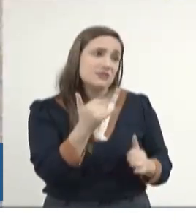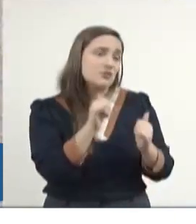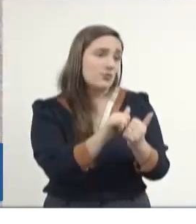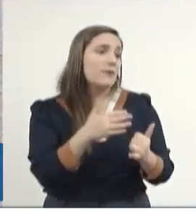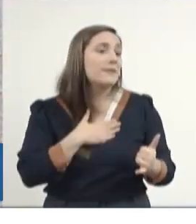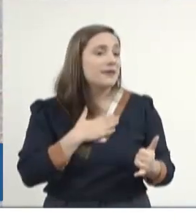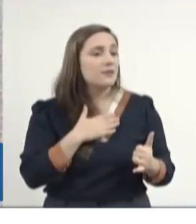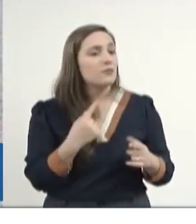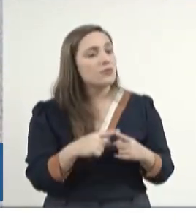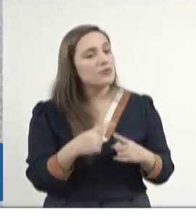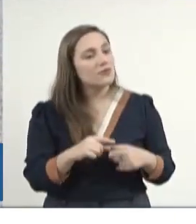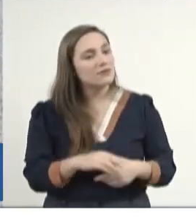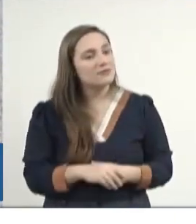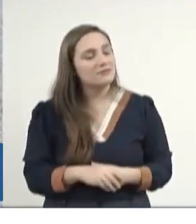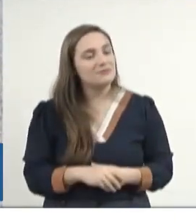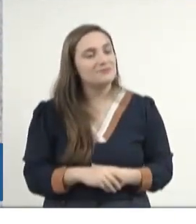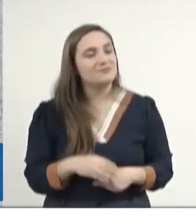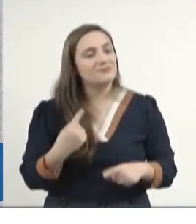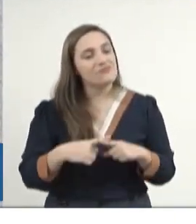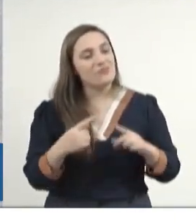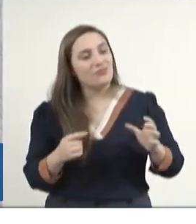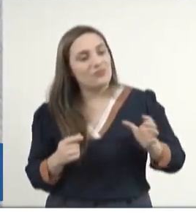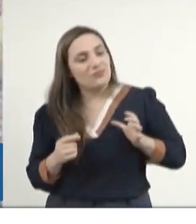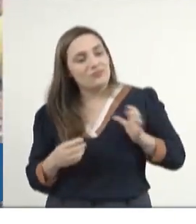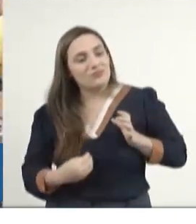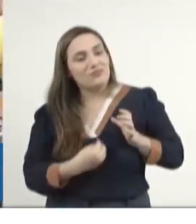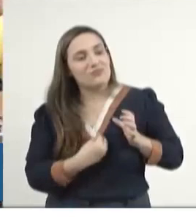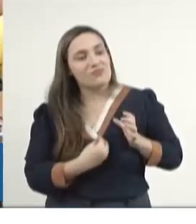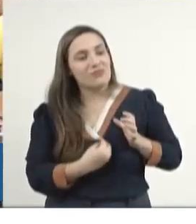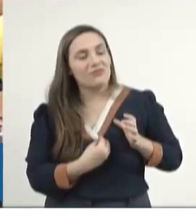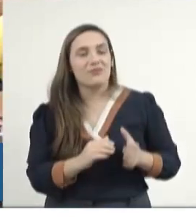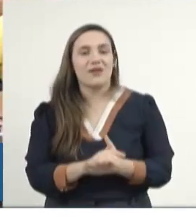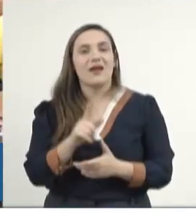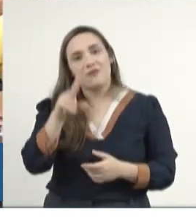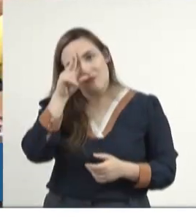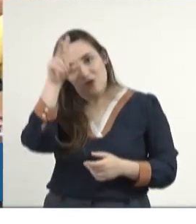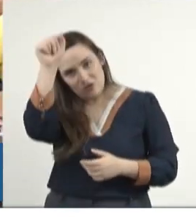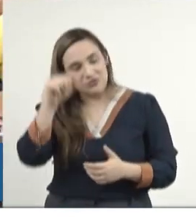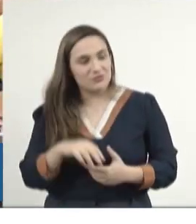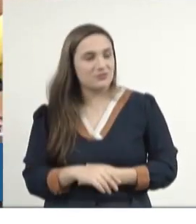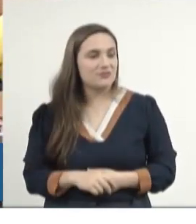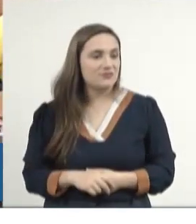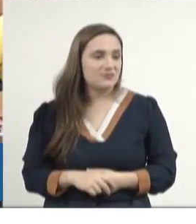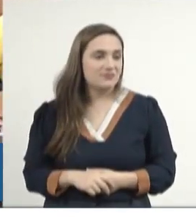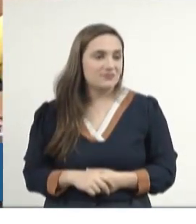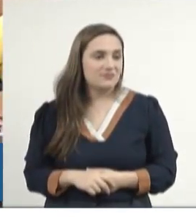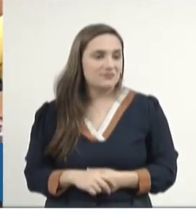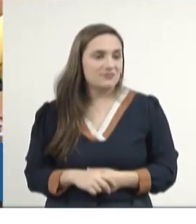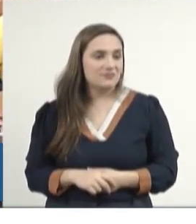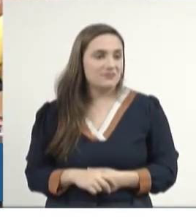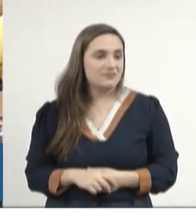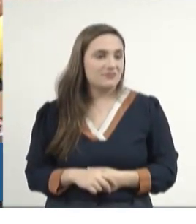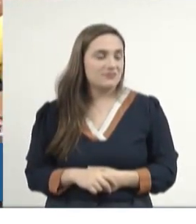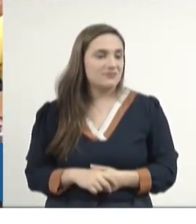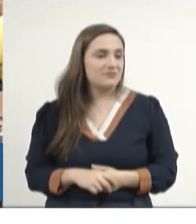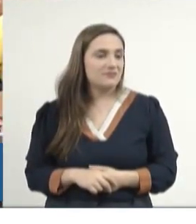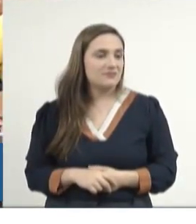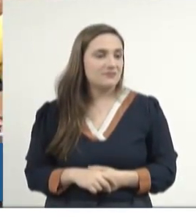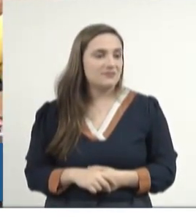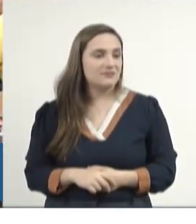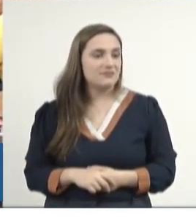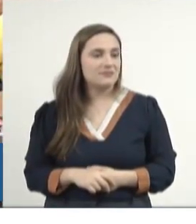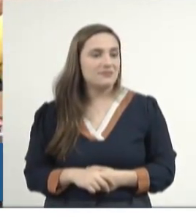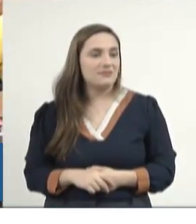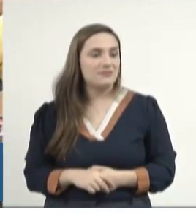minha, essa questão de Tesouros Vivos para mim é muito forte. É muito forte mesmo. Porque entra na